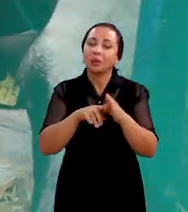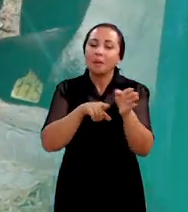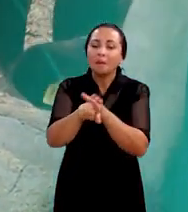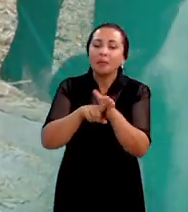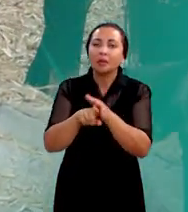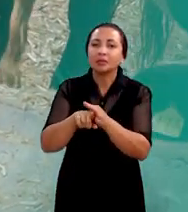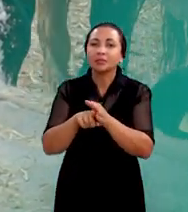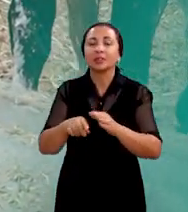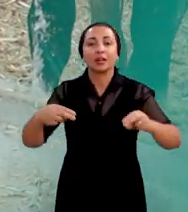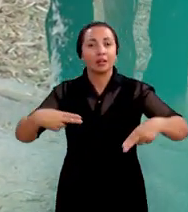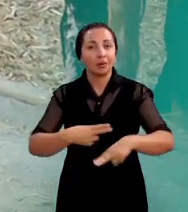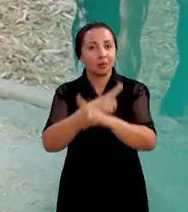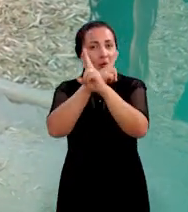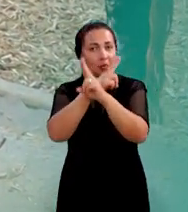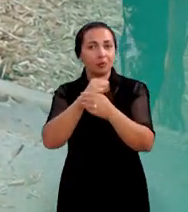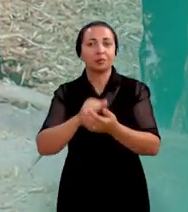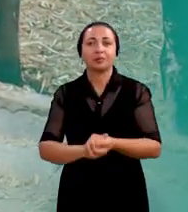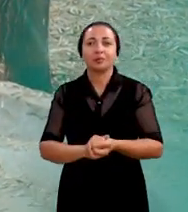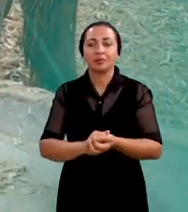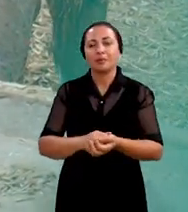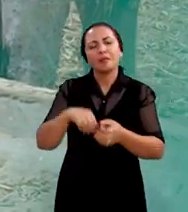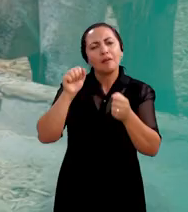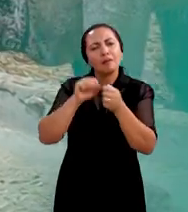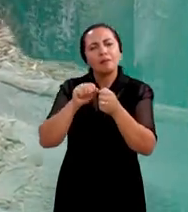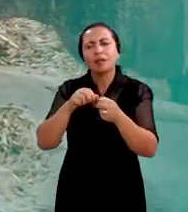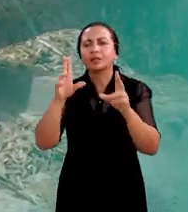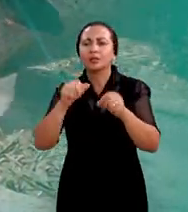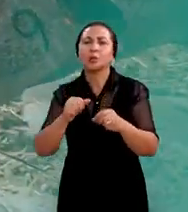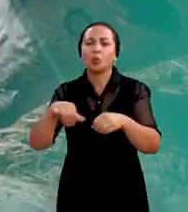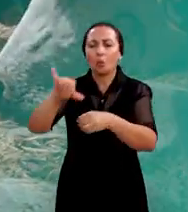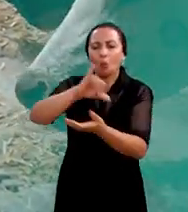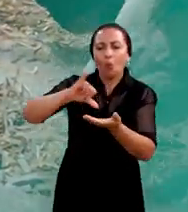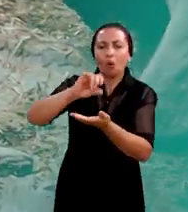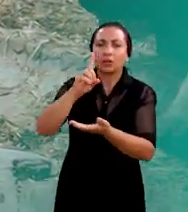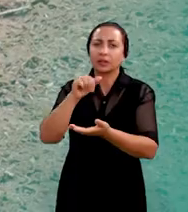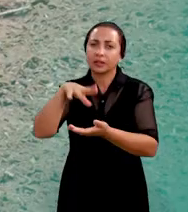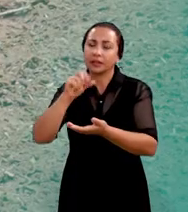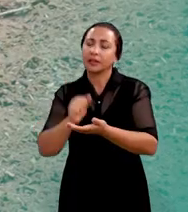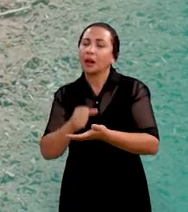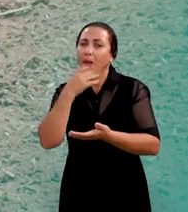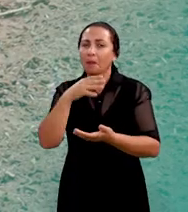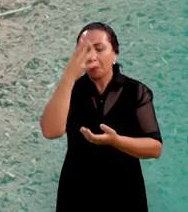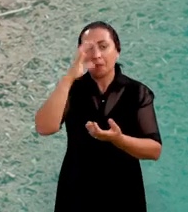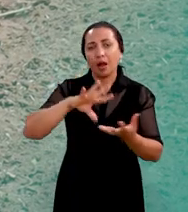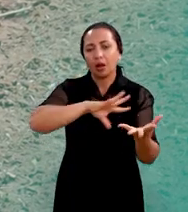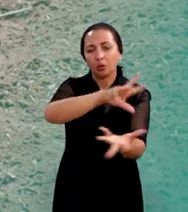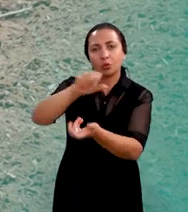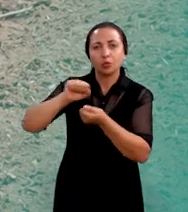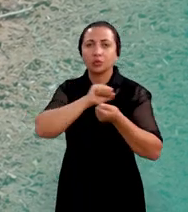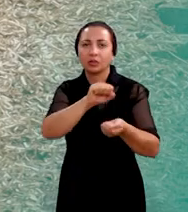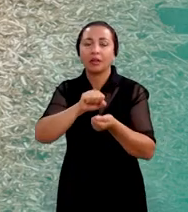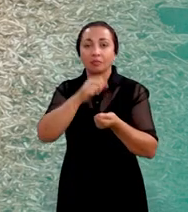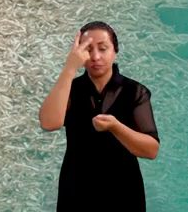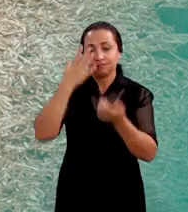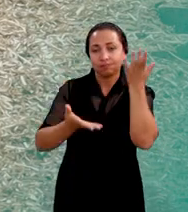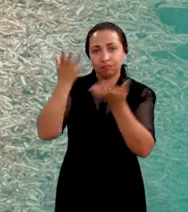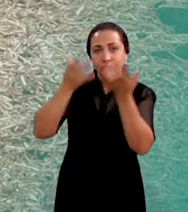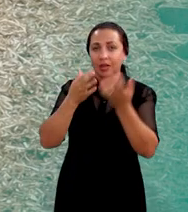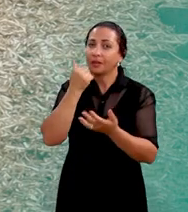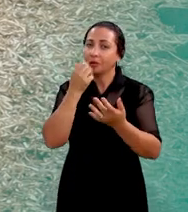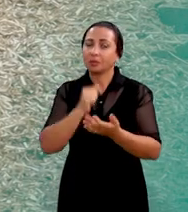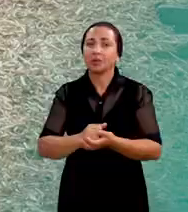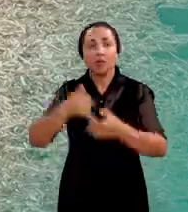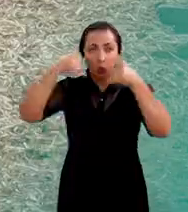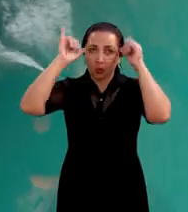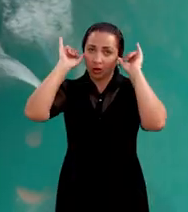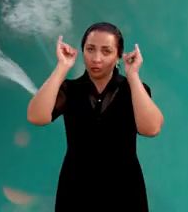Universidade Estadual do Sudoeste da Bahia conclui que o Dendê pode ser uma alternativa sustentável e econômica na alimentação